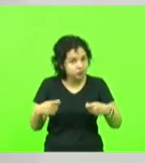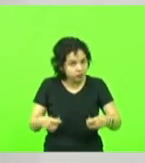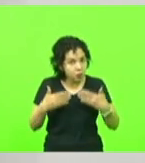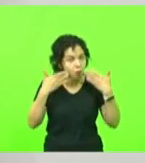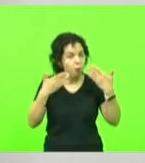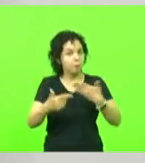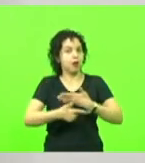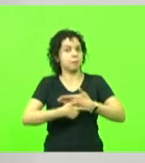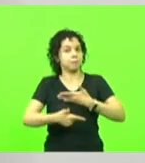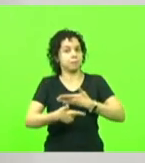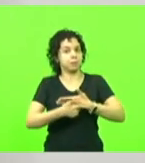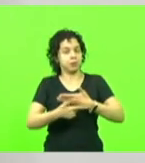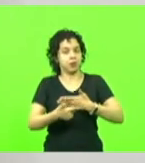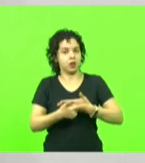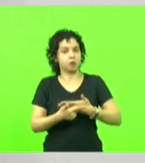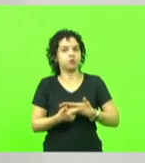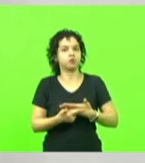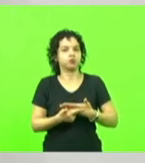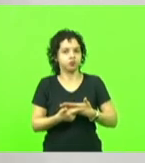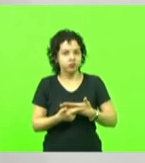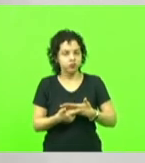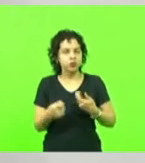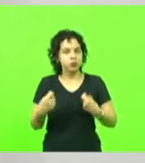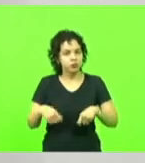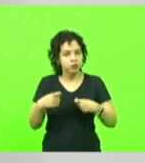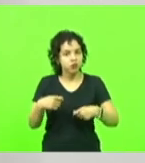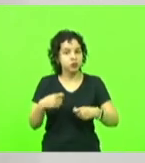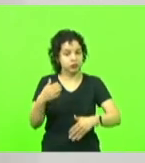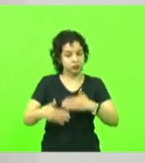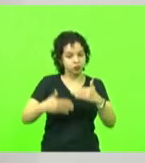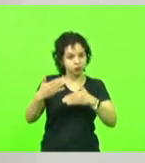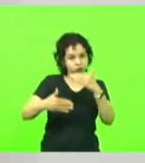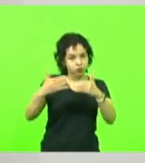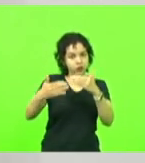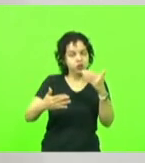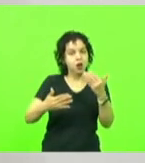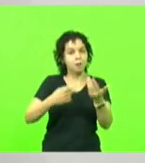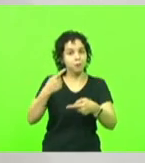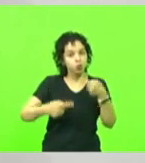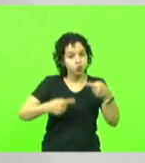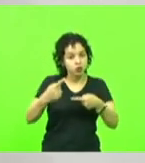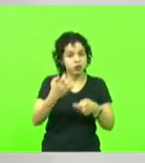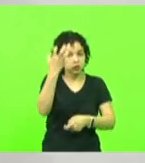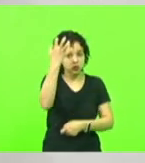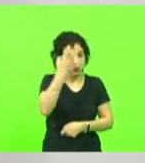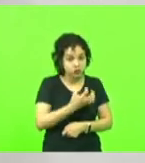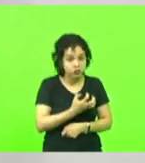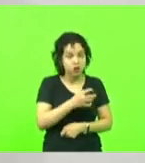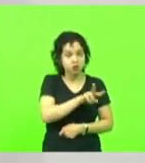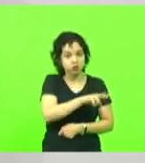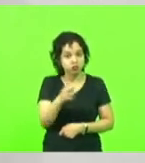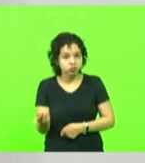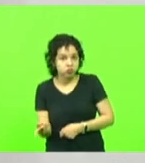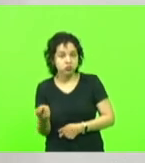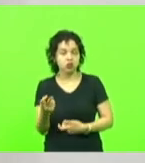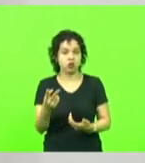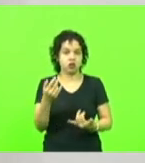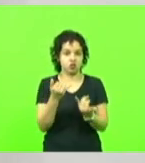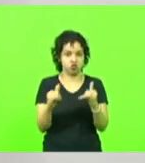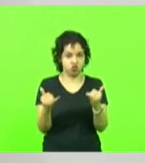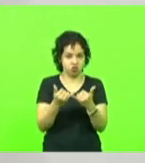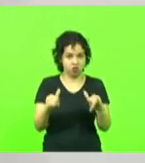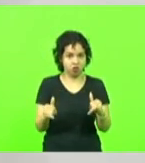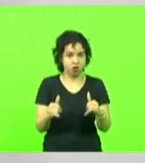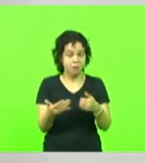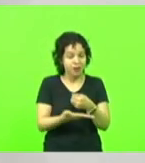processo, alocando recursos e desenvolvendo uma política séria de transição energética e não a base do carvão, como foi colocado aqui,